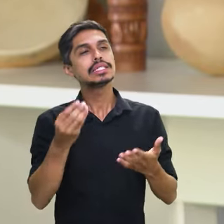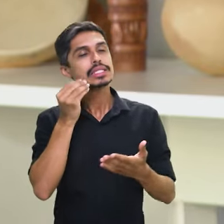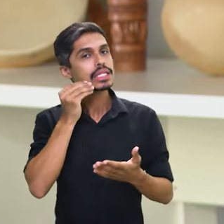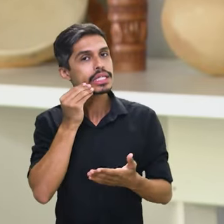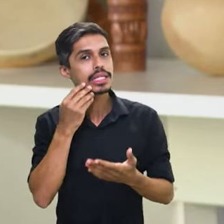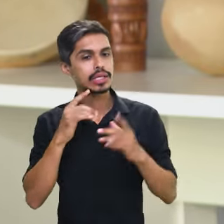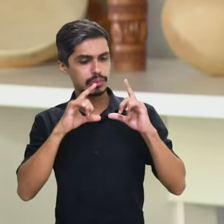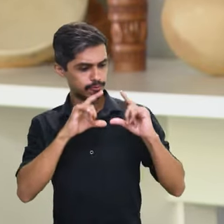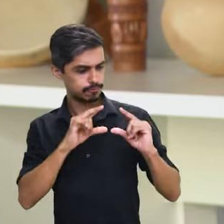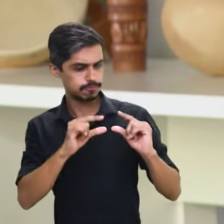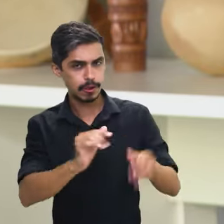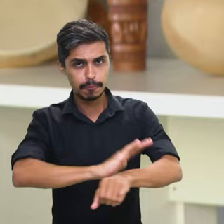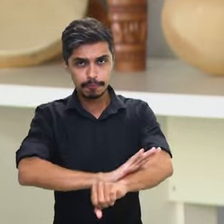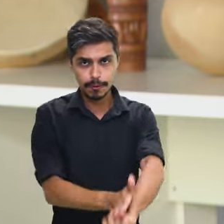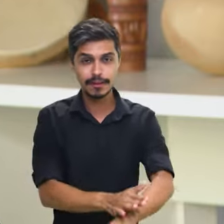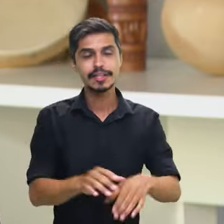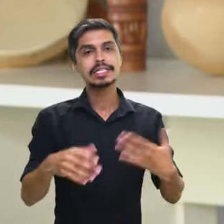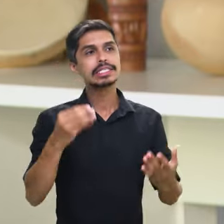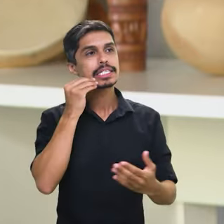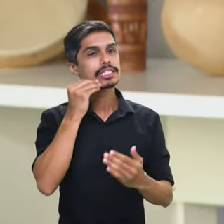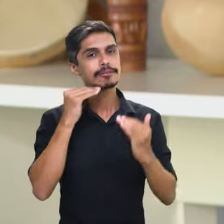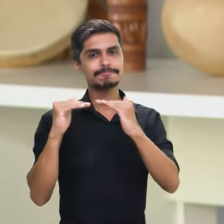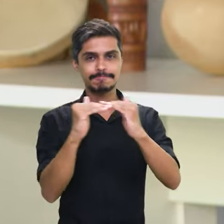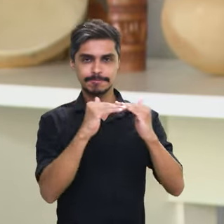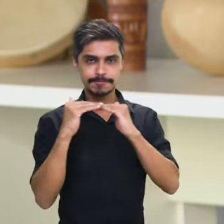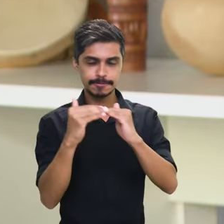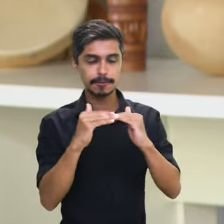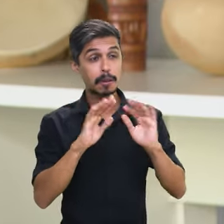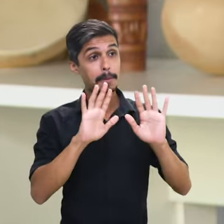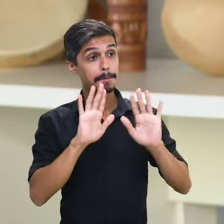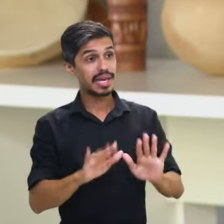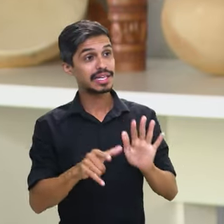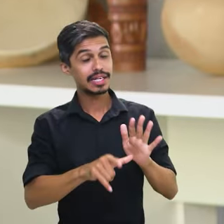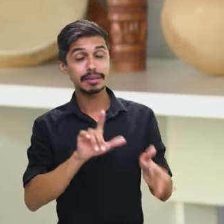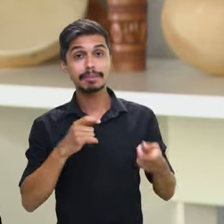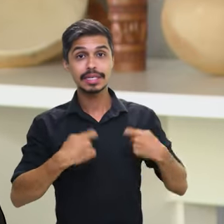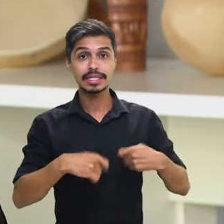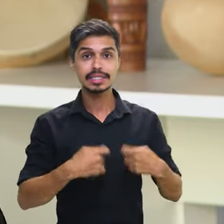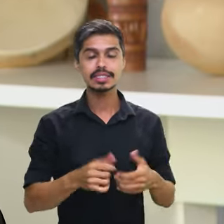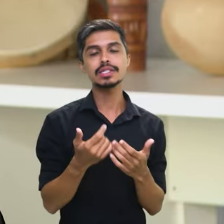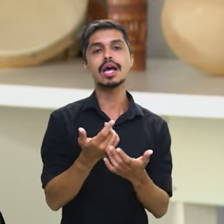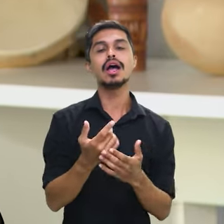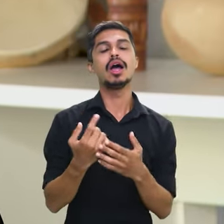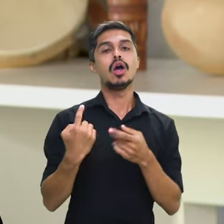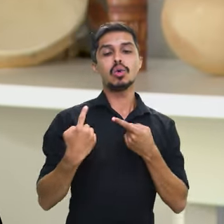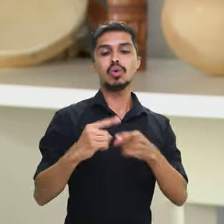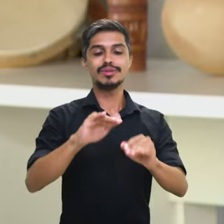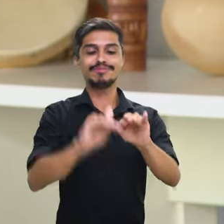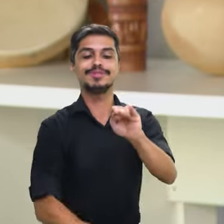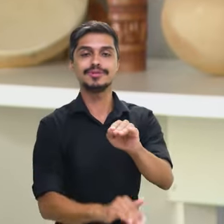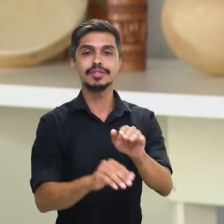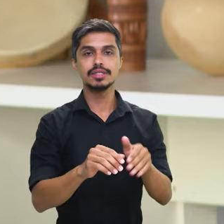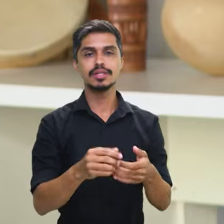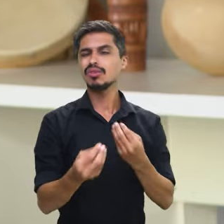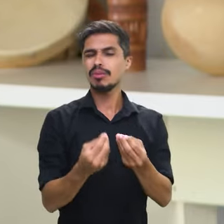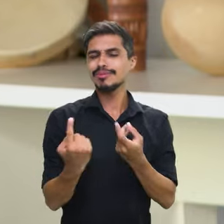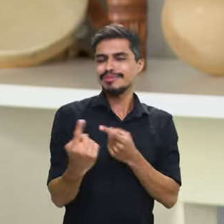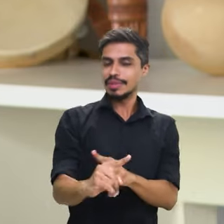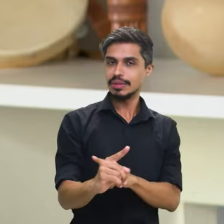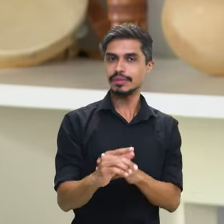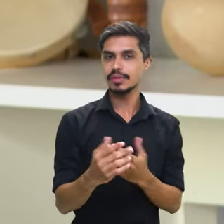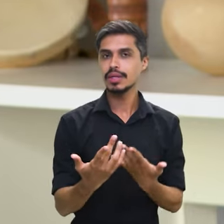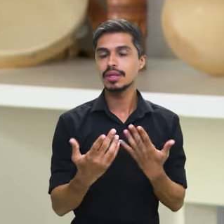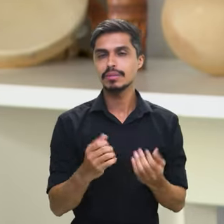visa diminuir isso e procurar promover o caminho da igualdade. Só que antes temos que combater a desigualdade. Como é que se combate a